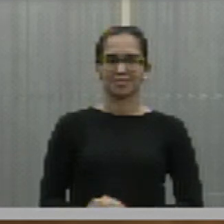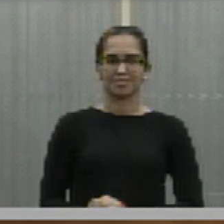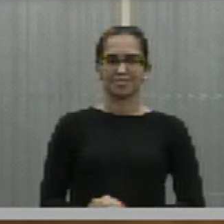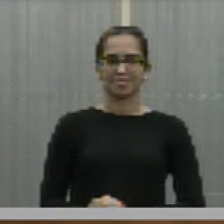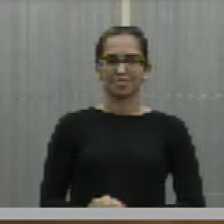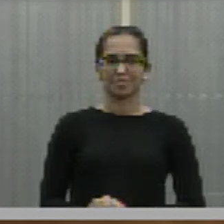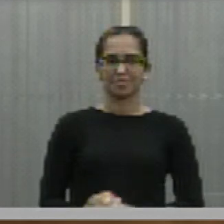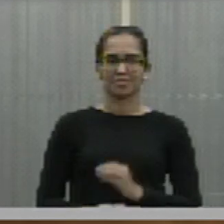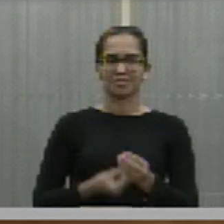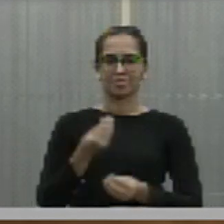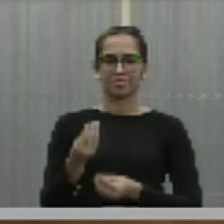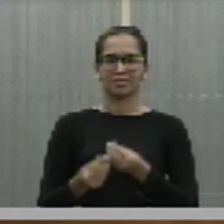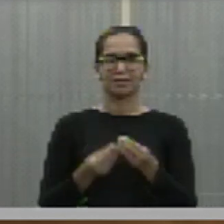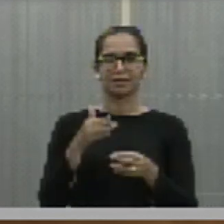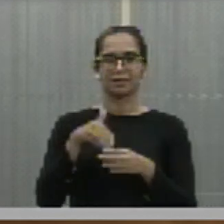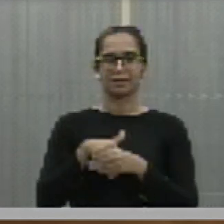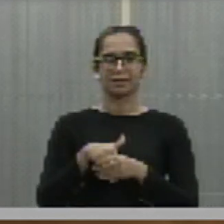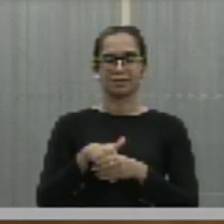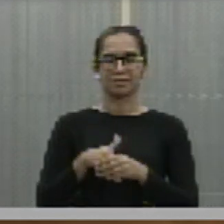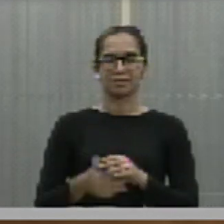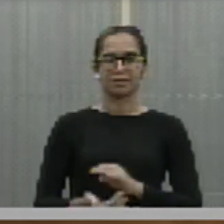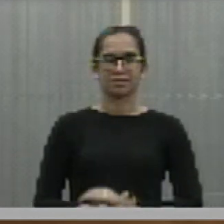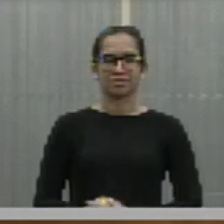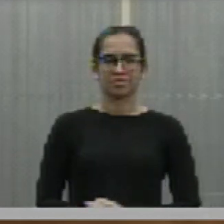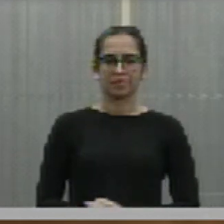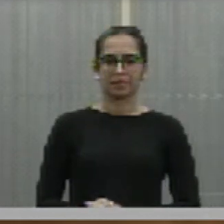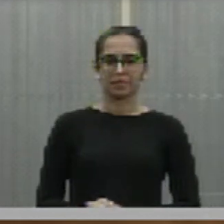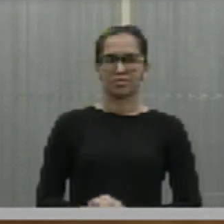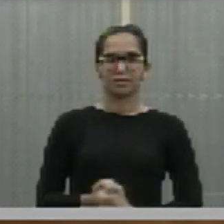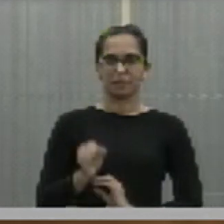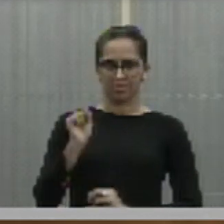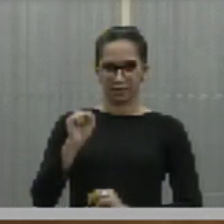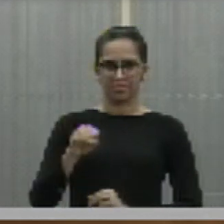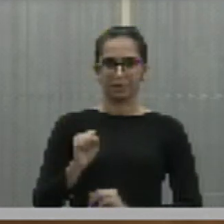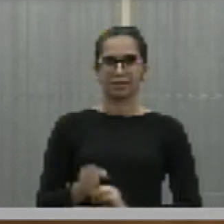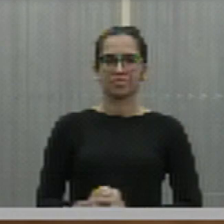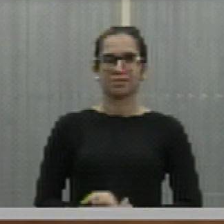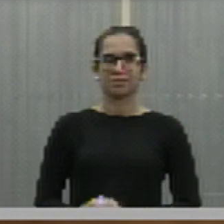Como vota? Deputado 16 anos, votou 15. Sim? Oi.